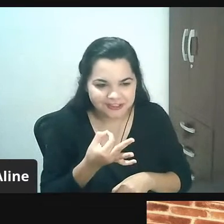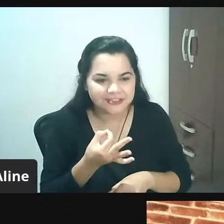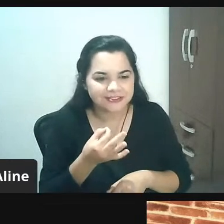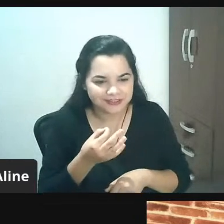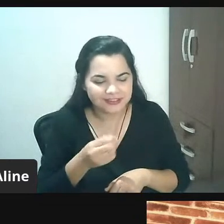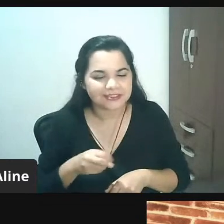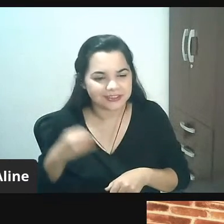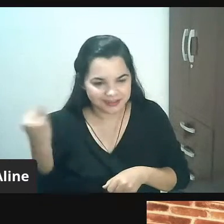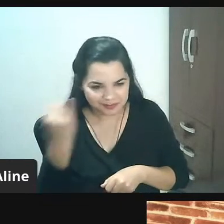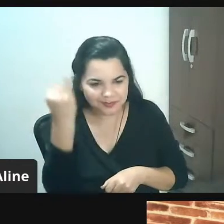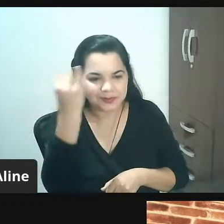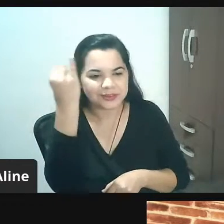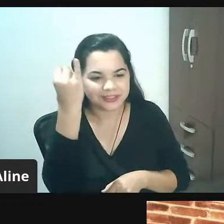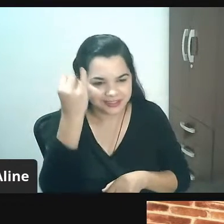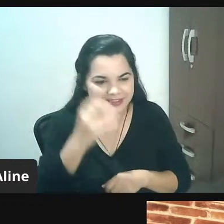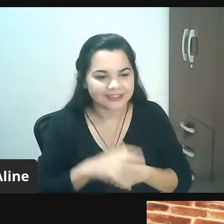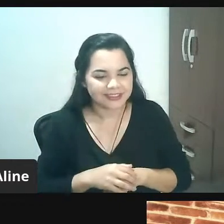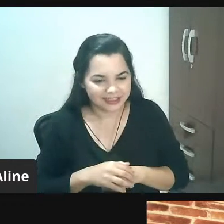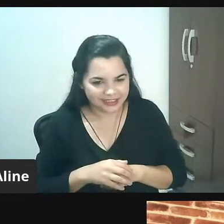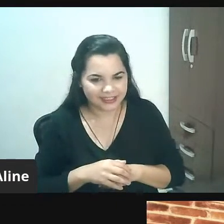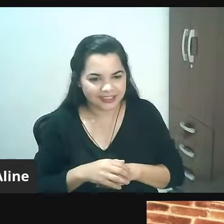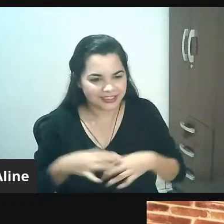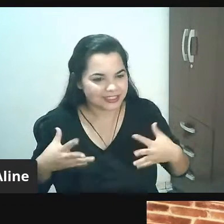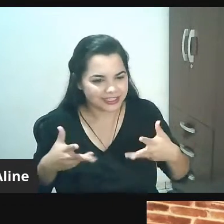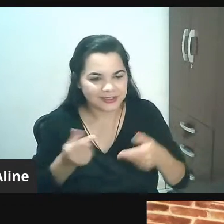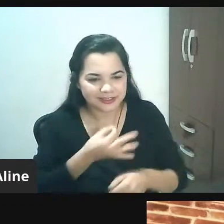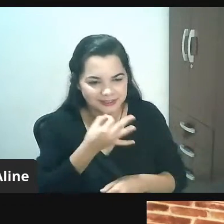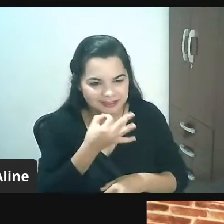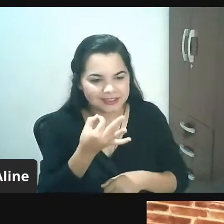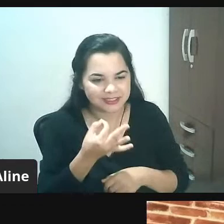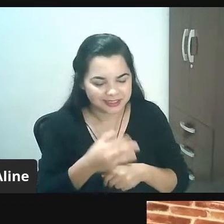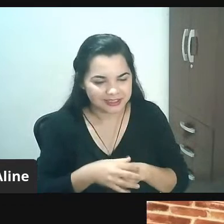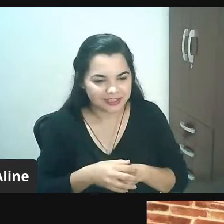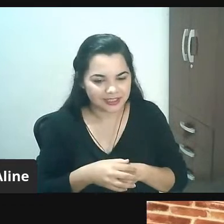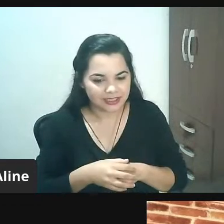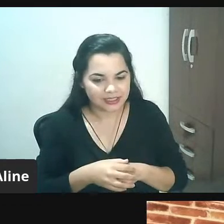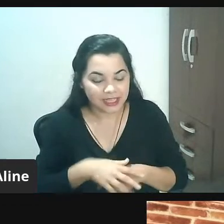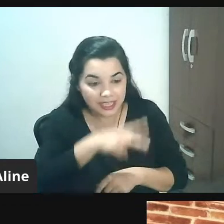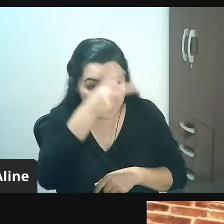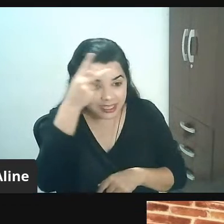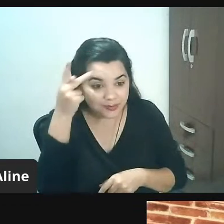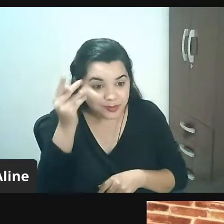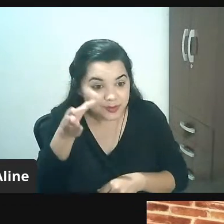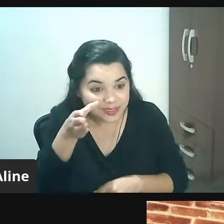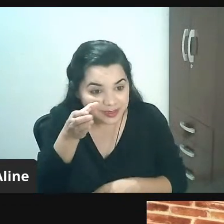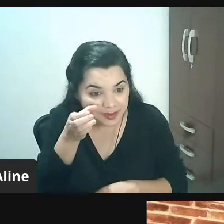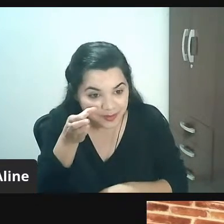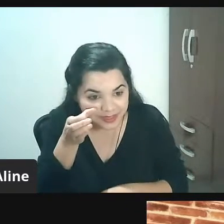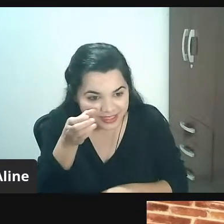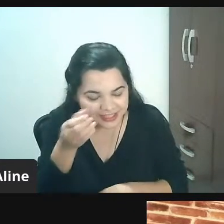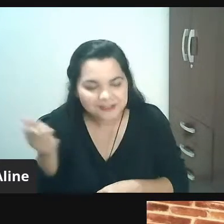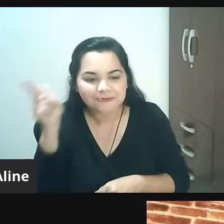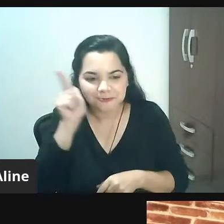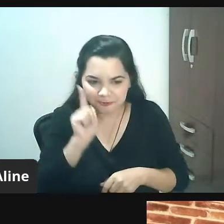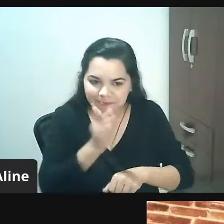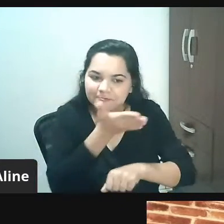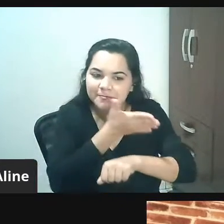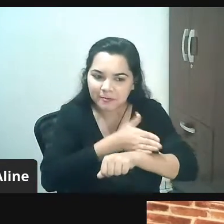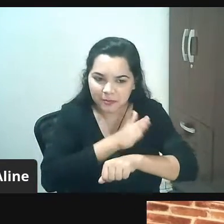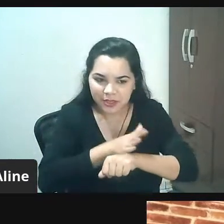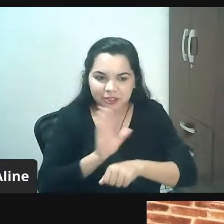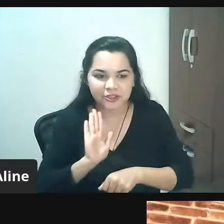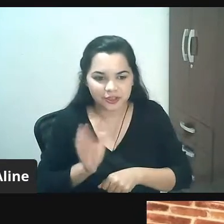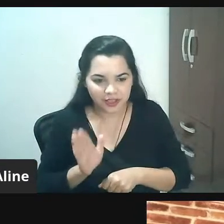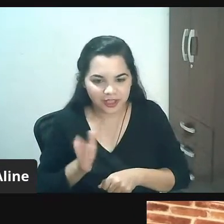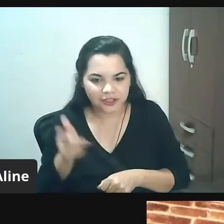foi muito válido todas as dicas que os vendedores que estão aqui nos acompanhando possam praticar já e